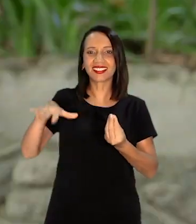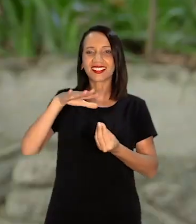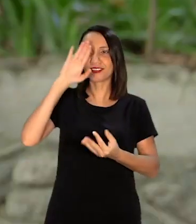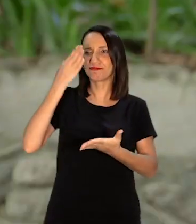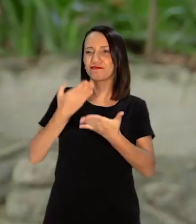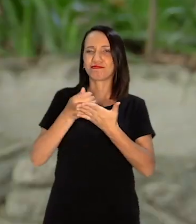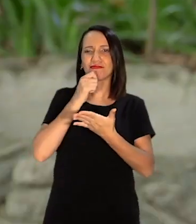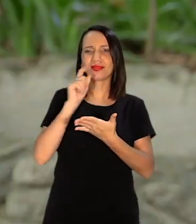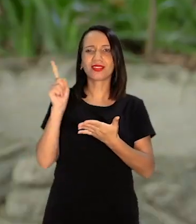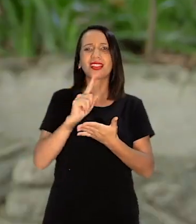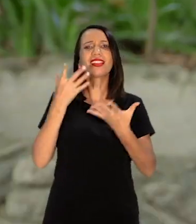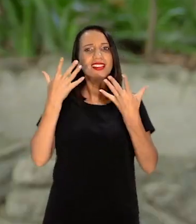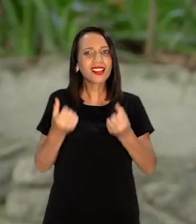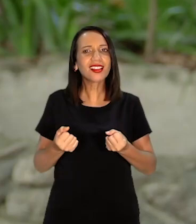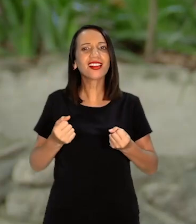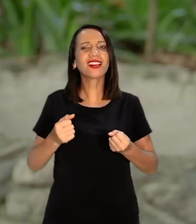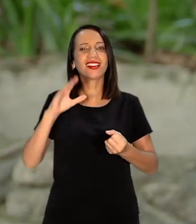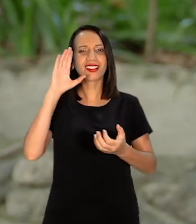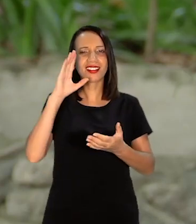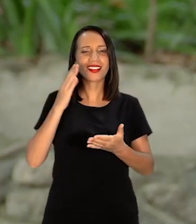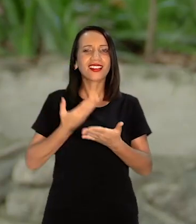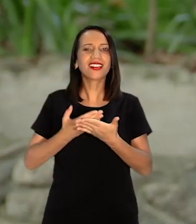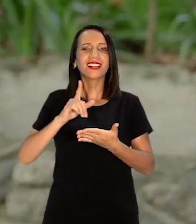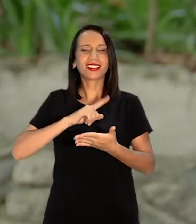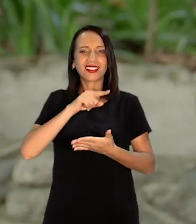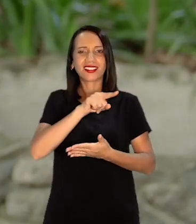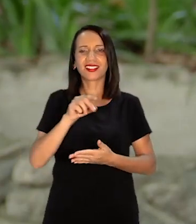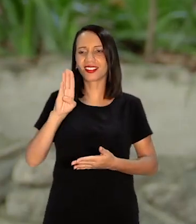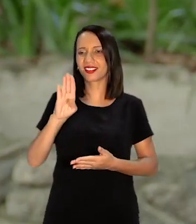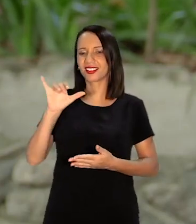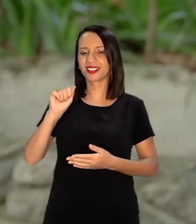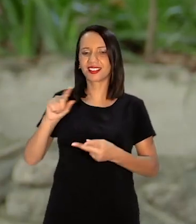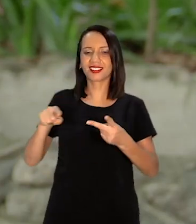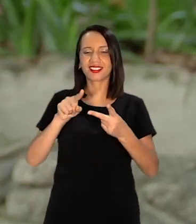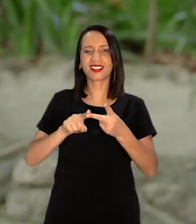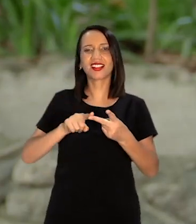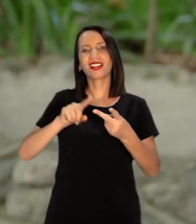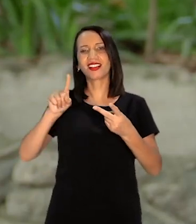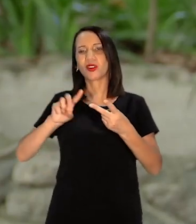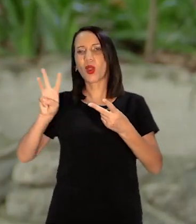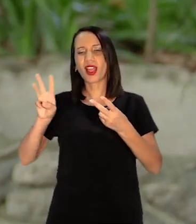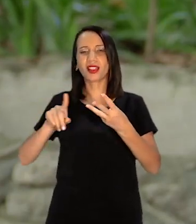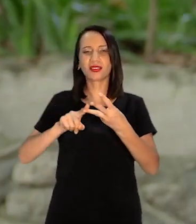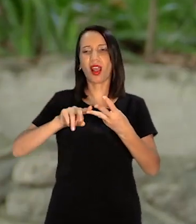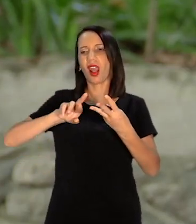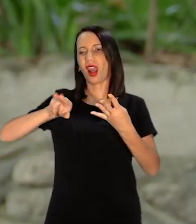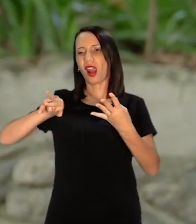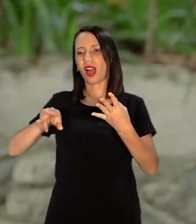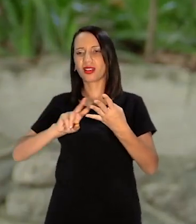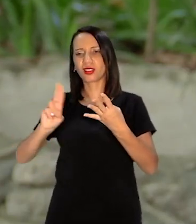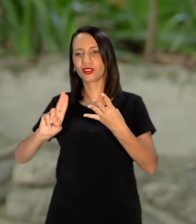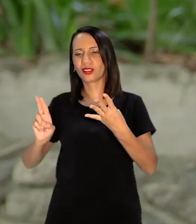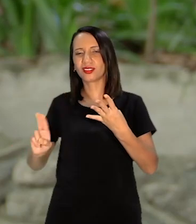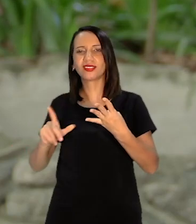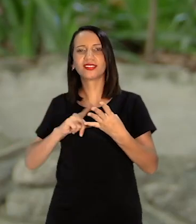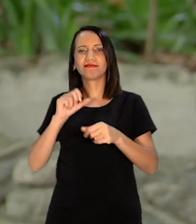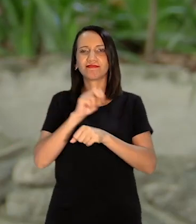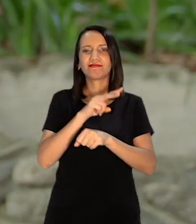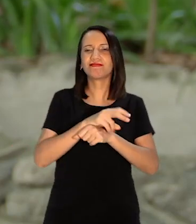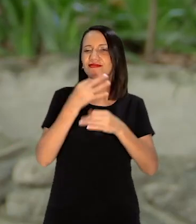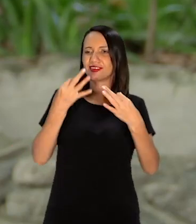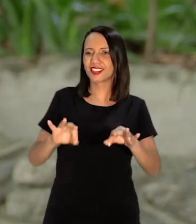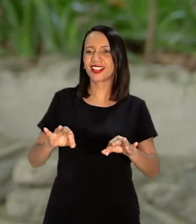Desacredita Aí fala Não, lá no cursinho Tem a Bia Tem o Alisson Tem o Wesley Tem não sei quem A galera toda Que entrou Então dá